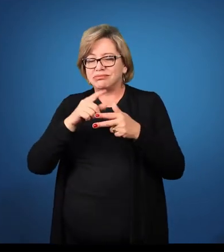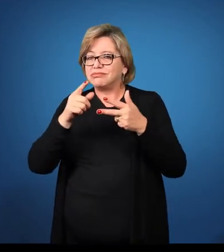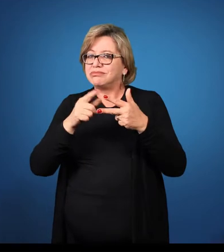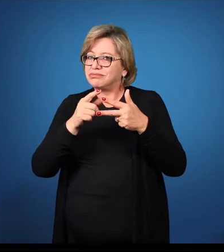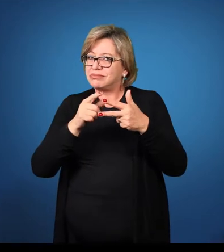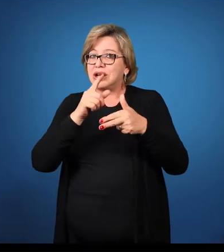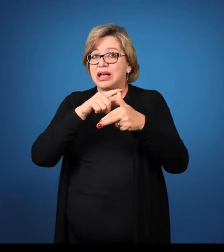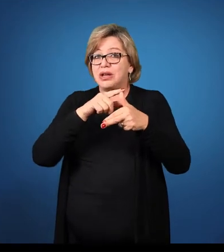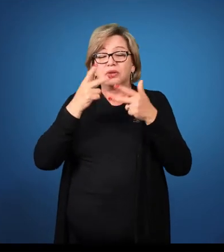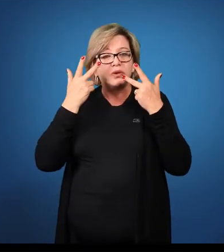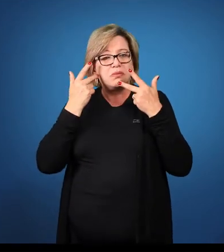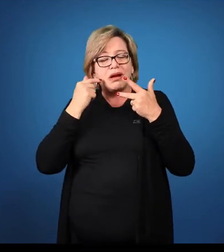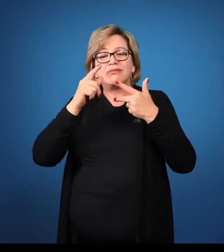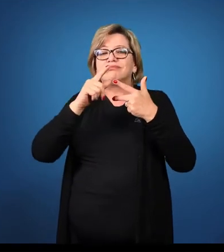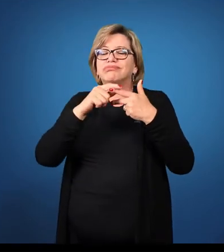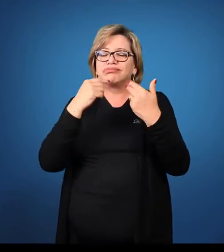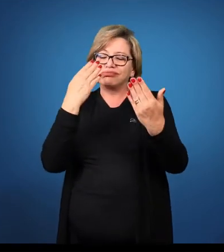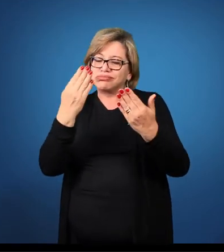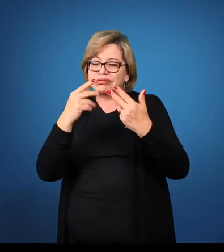superlativo.